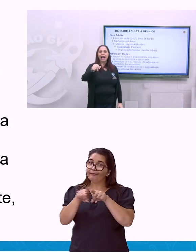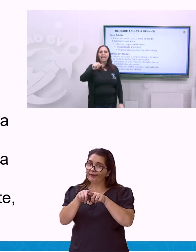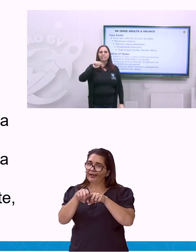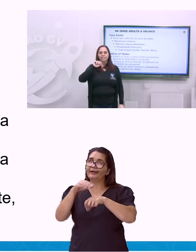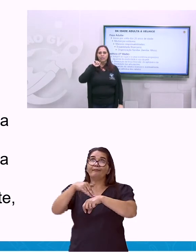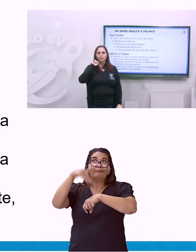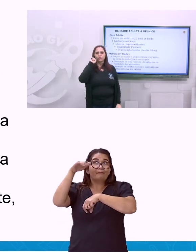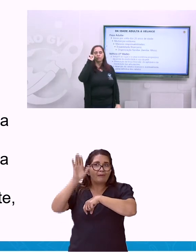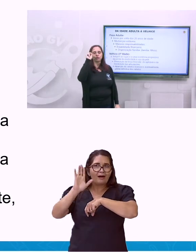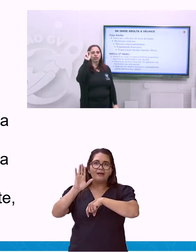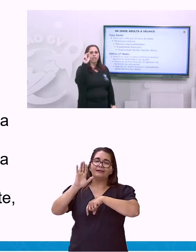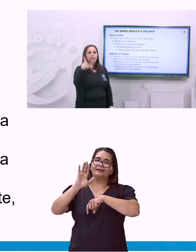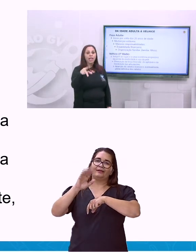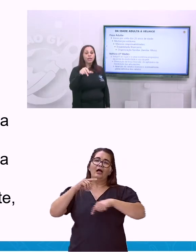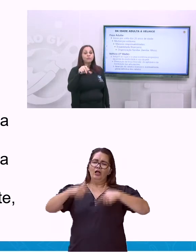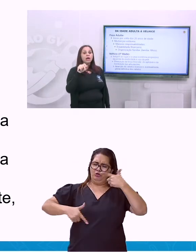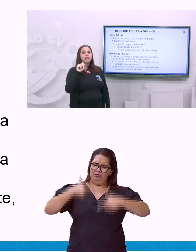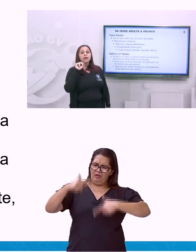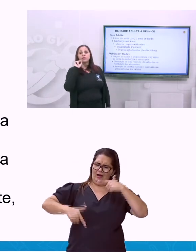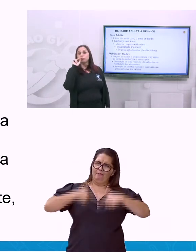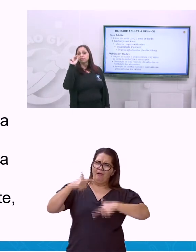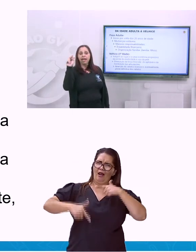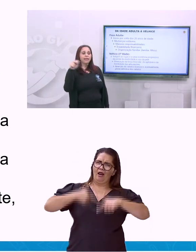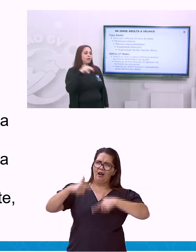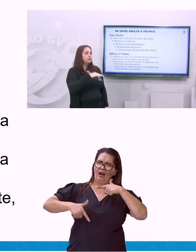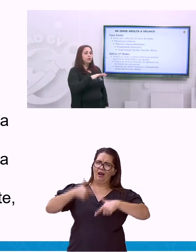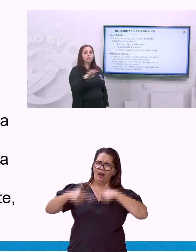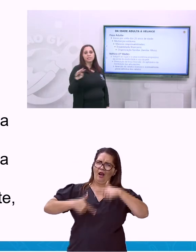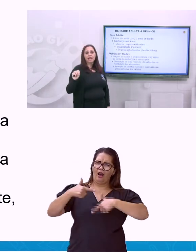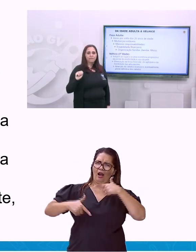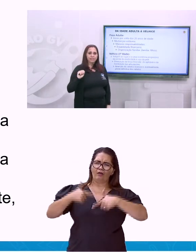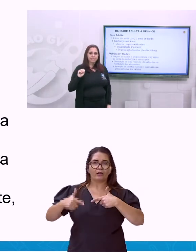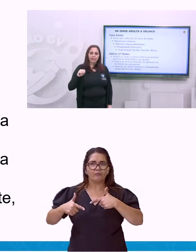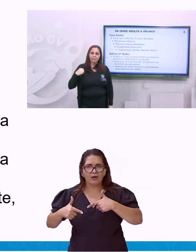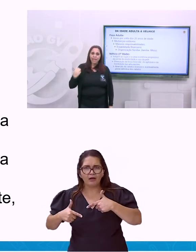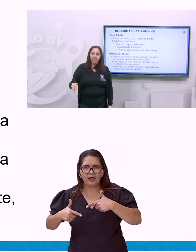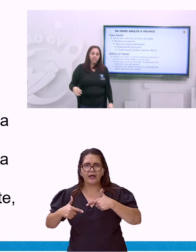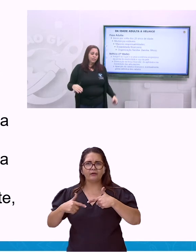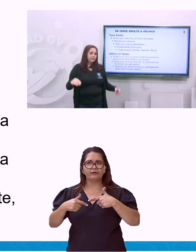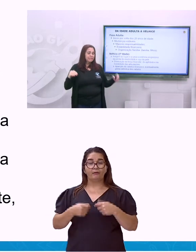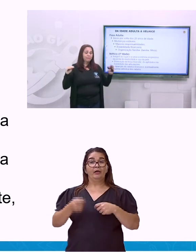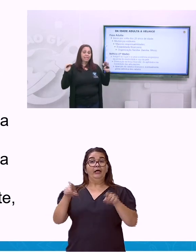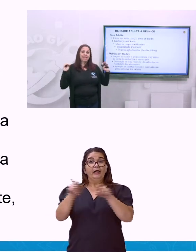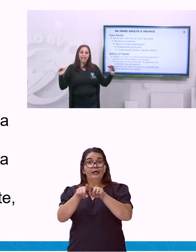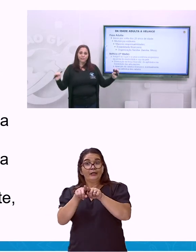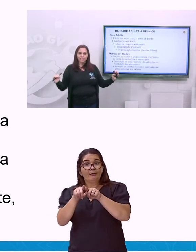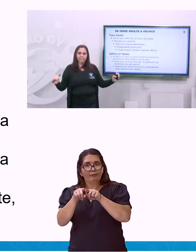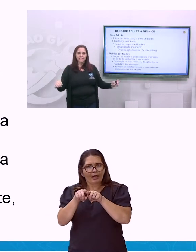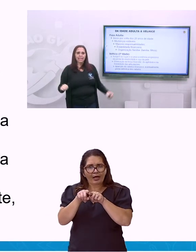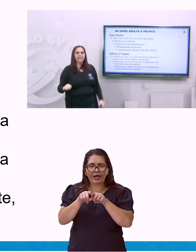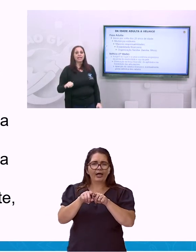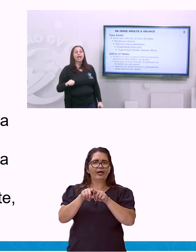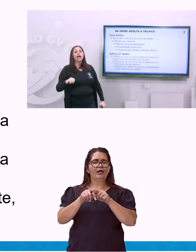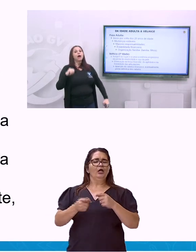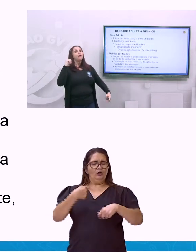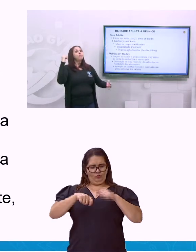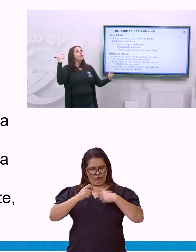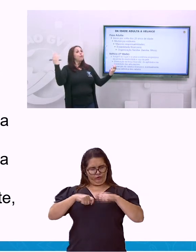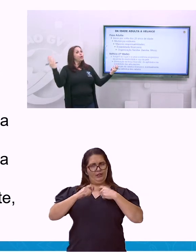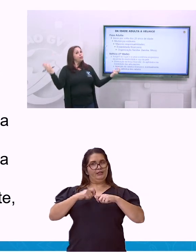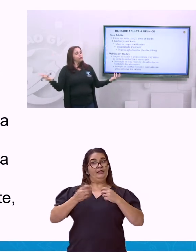já trabalha, já tem o dinheiro, que consegue se organizar financeiramente, tem uma estabilidade financeira.